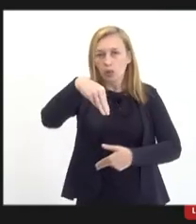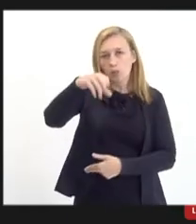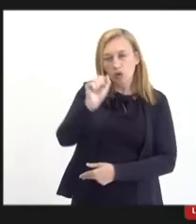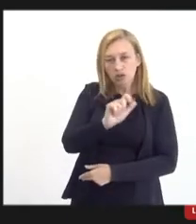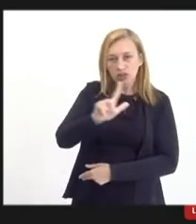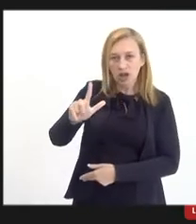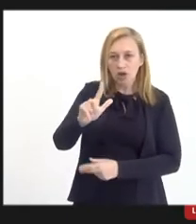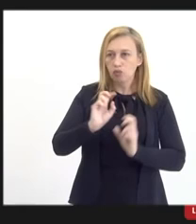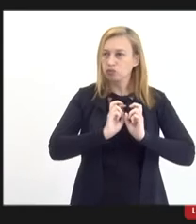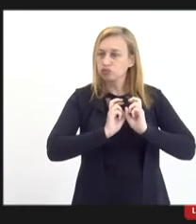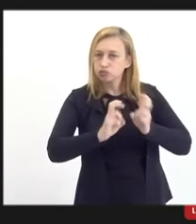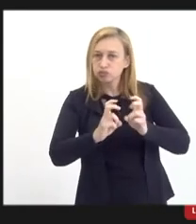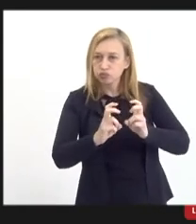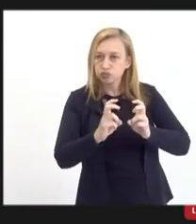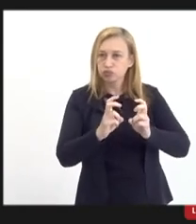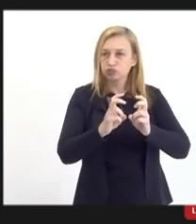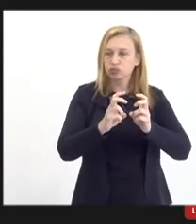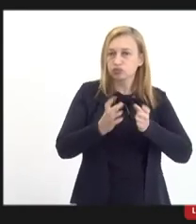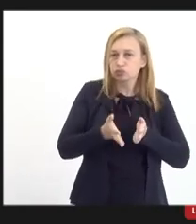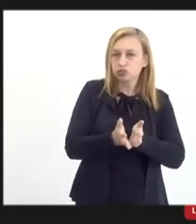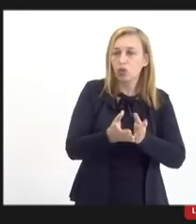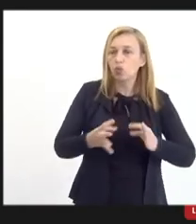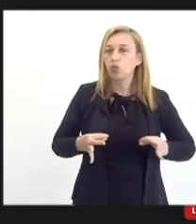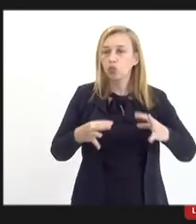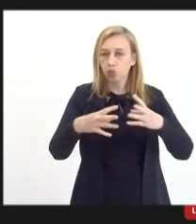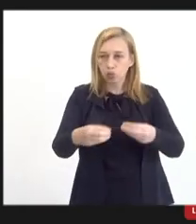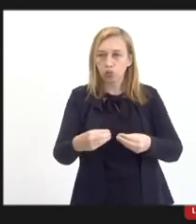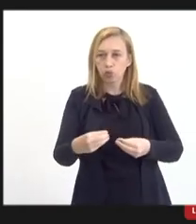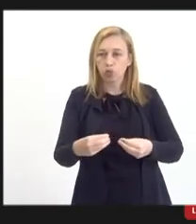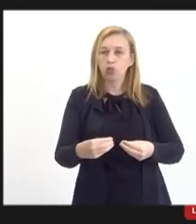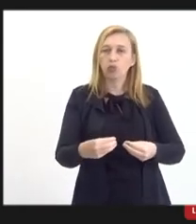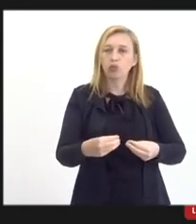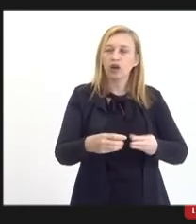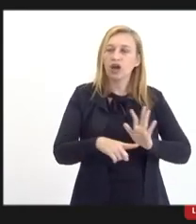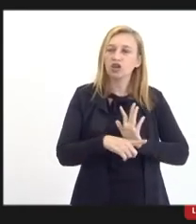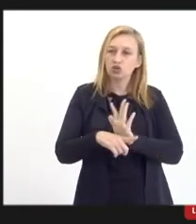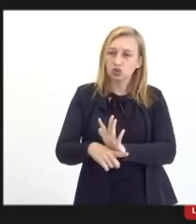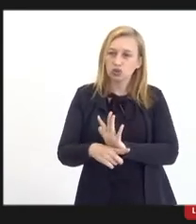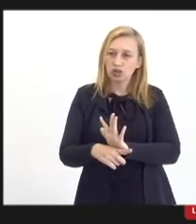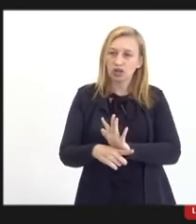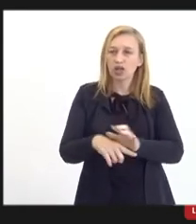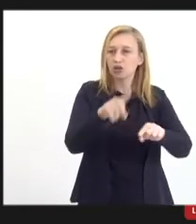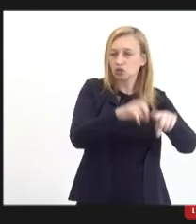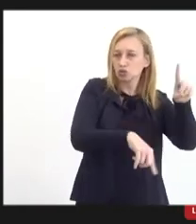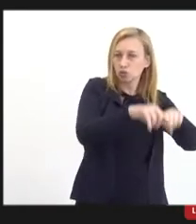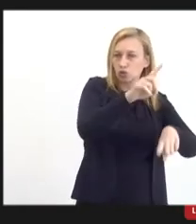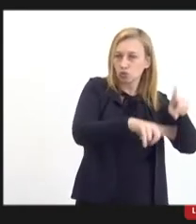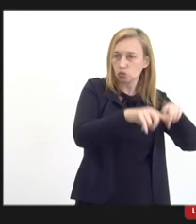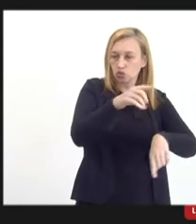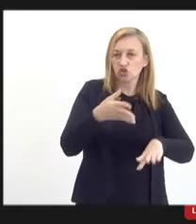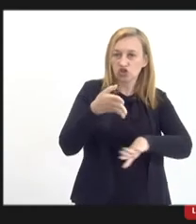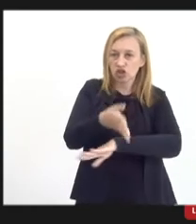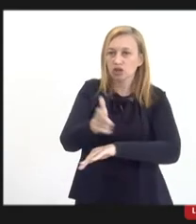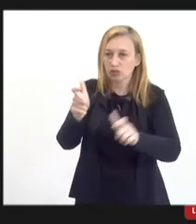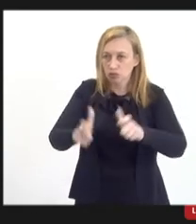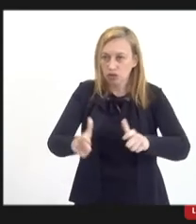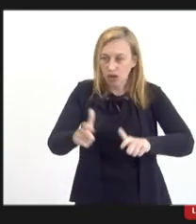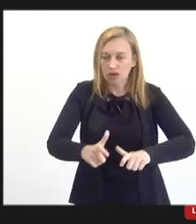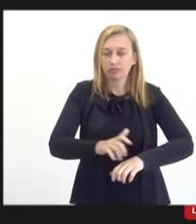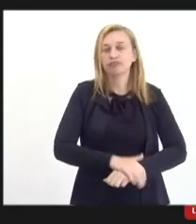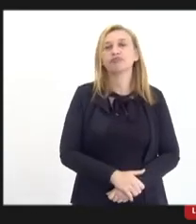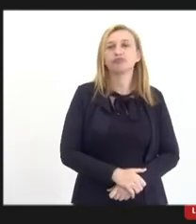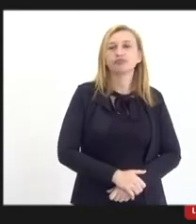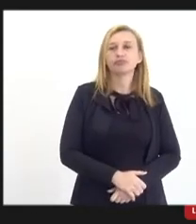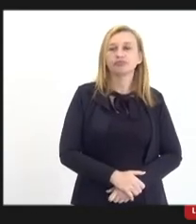ferroviário ou rodoviário, para escoar as mercadorias que por ele entram.